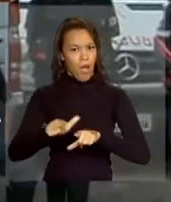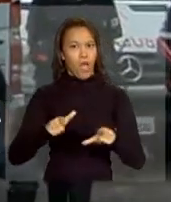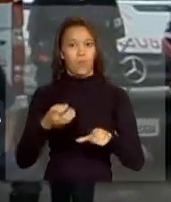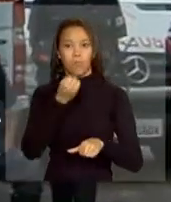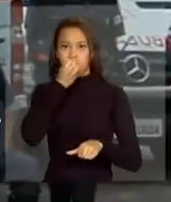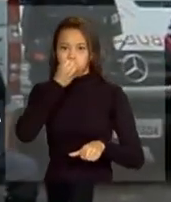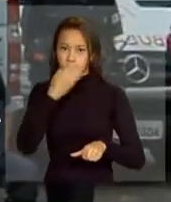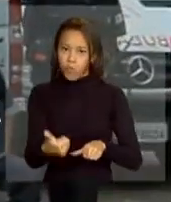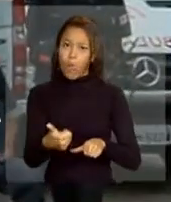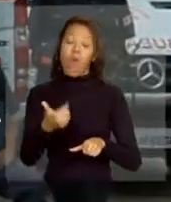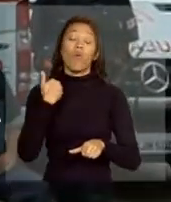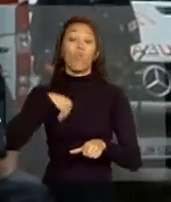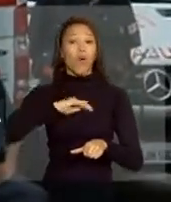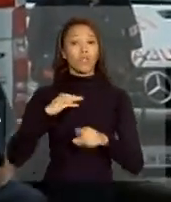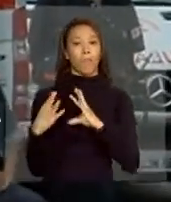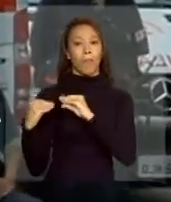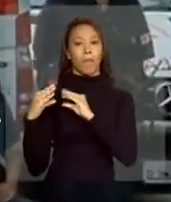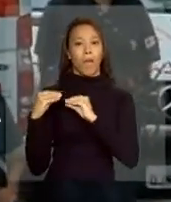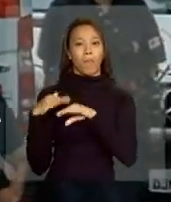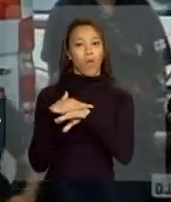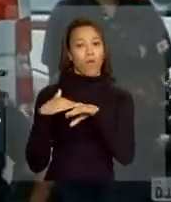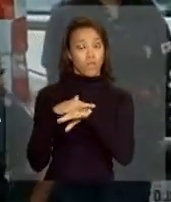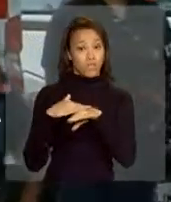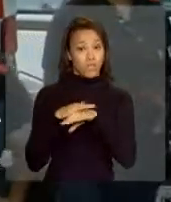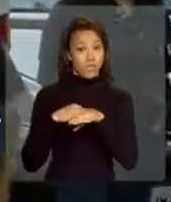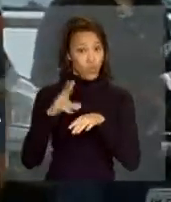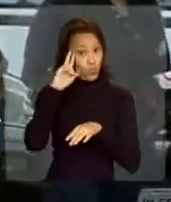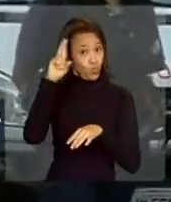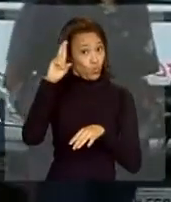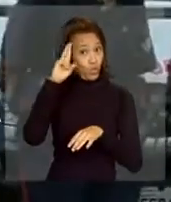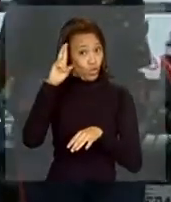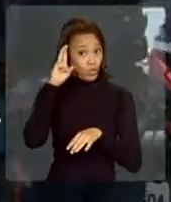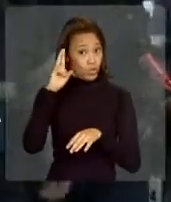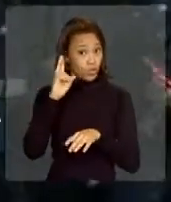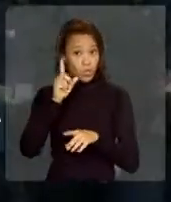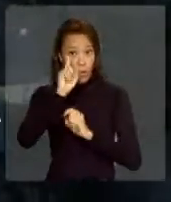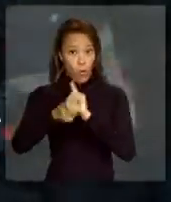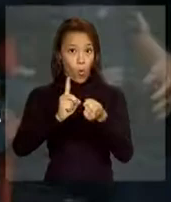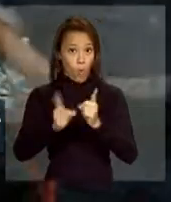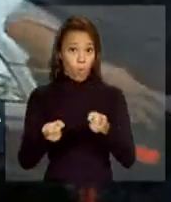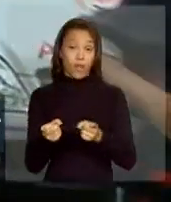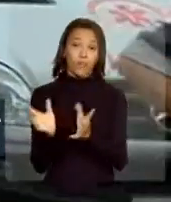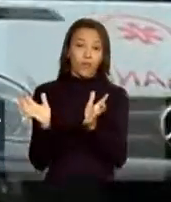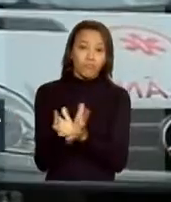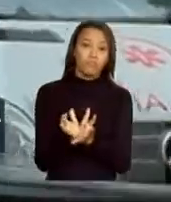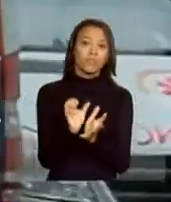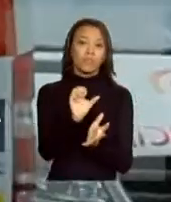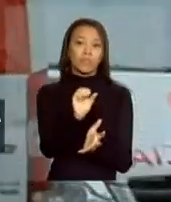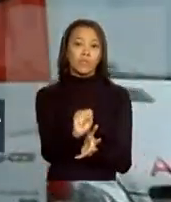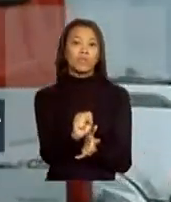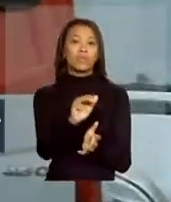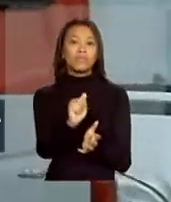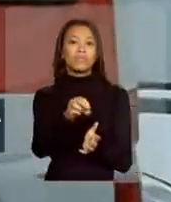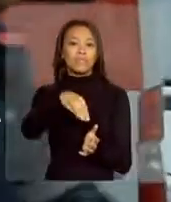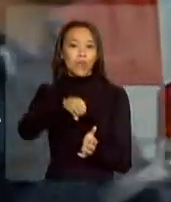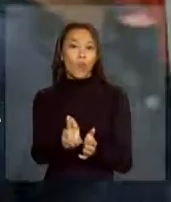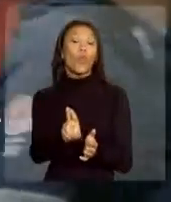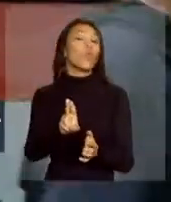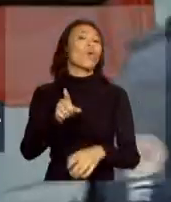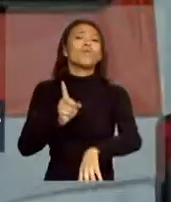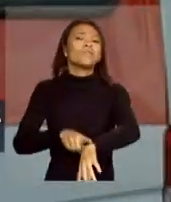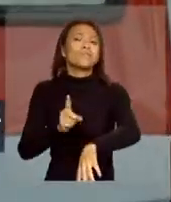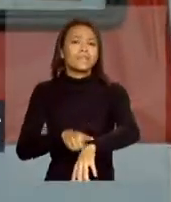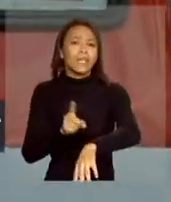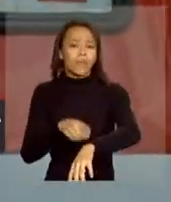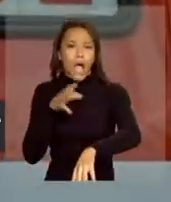Nós estávamos conversando aqui com os gestores do SAMU. O tempo médio de atendimento do SAMU,